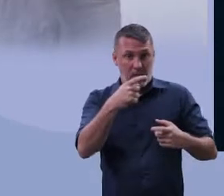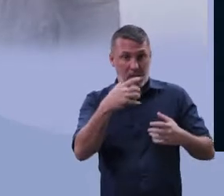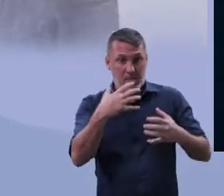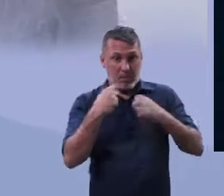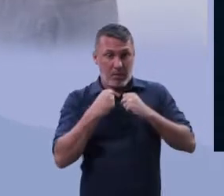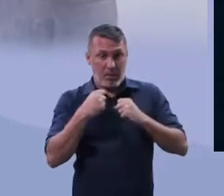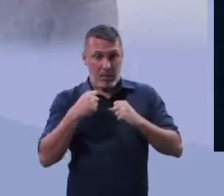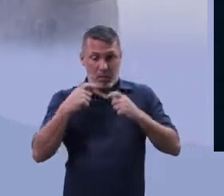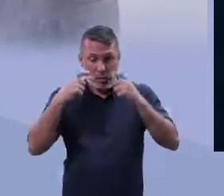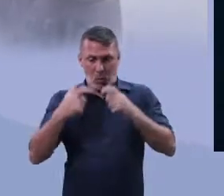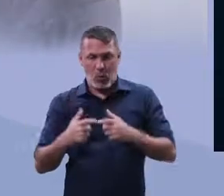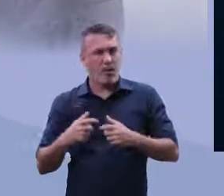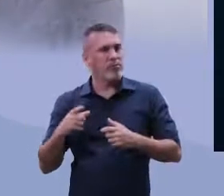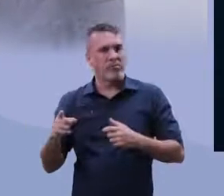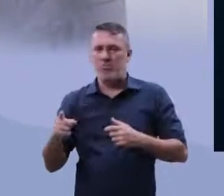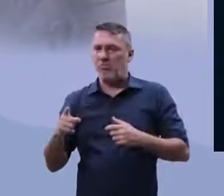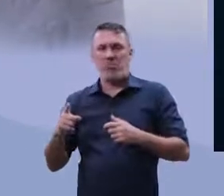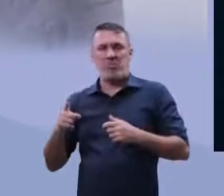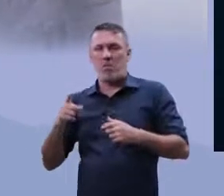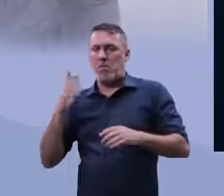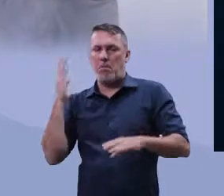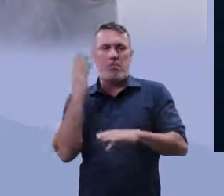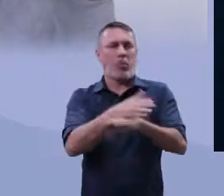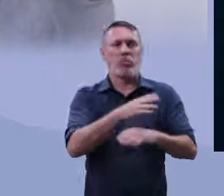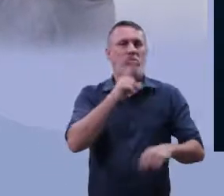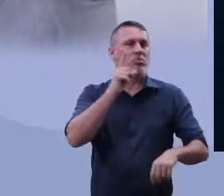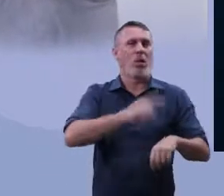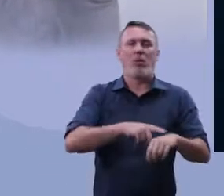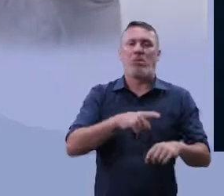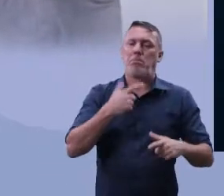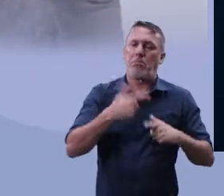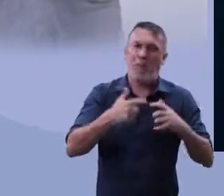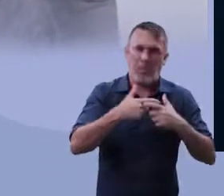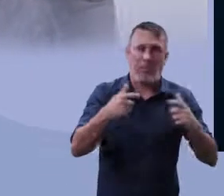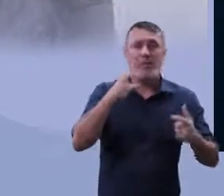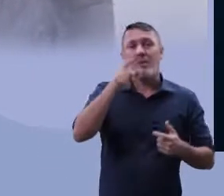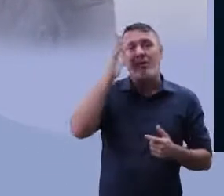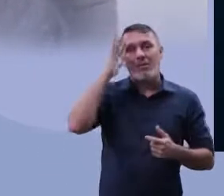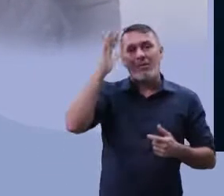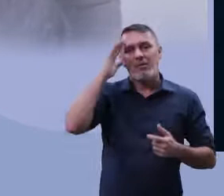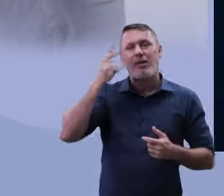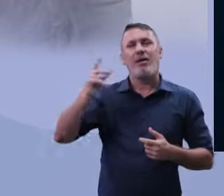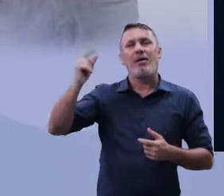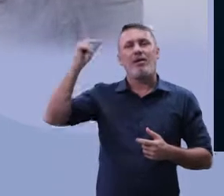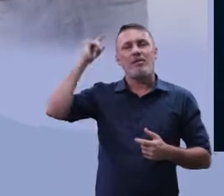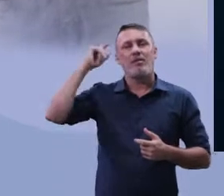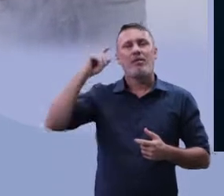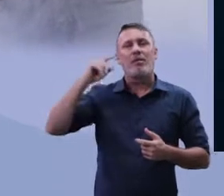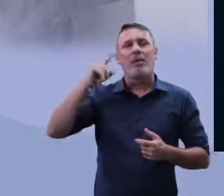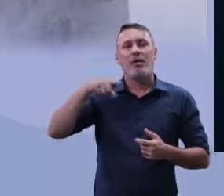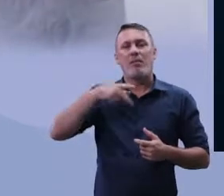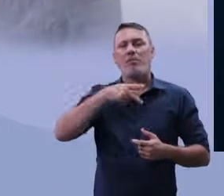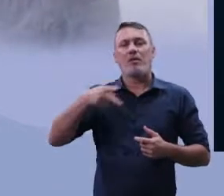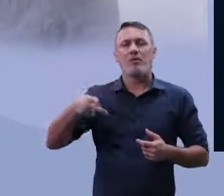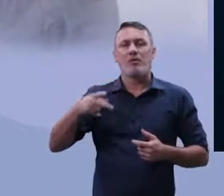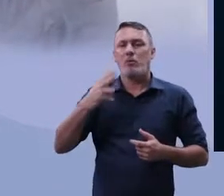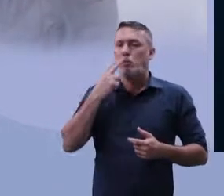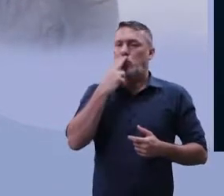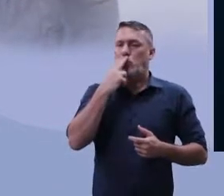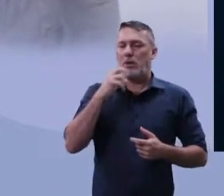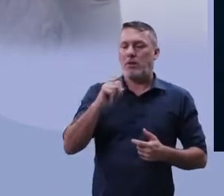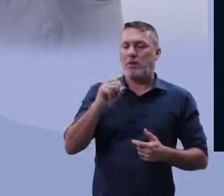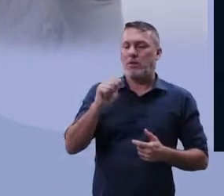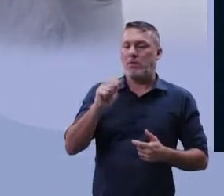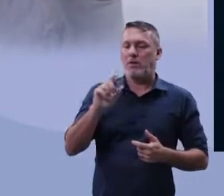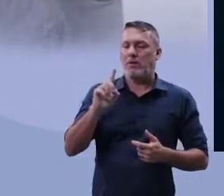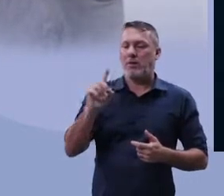território foram catastróficas. Então, só para se ter uma ideia, o Saddam Hussein, qualquer ativismo curdo que